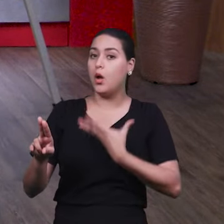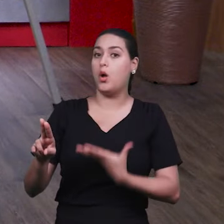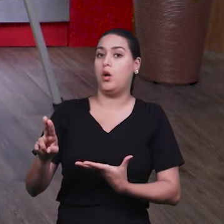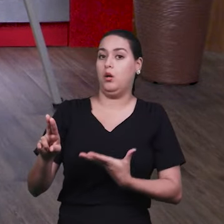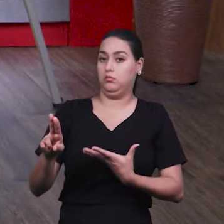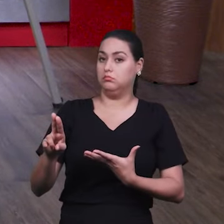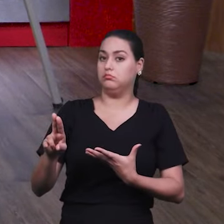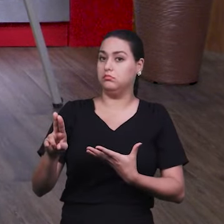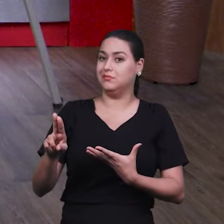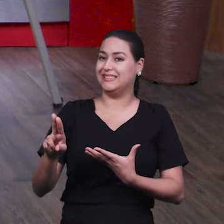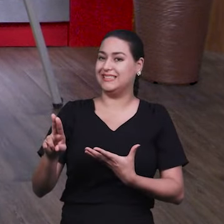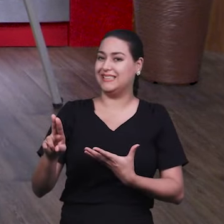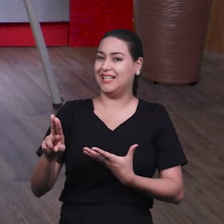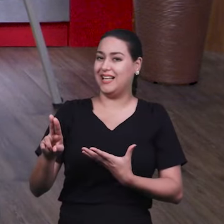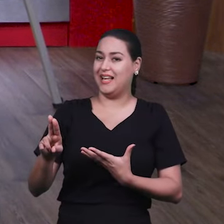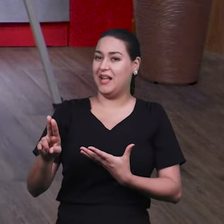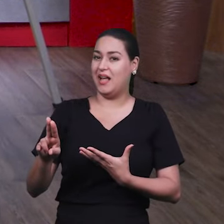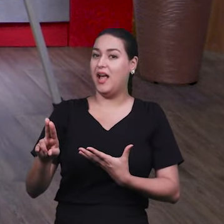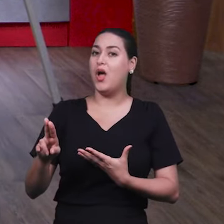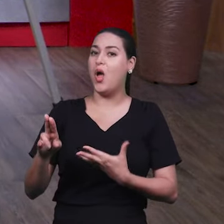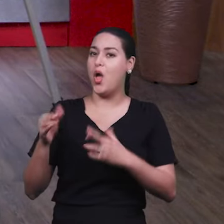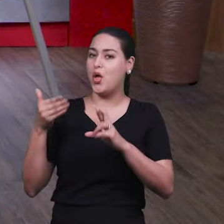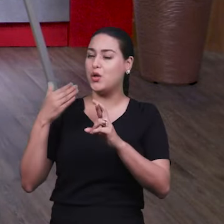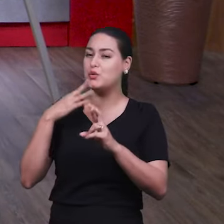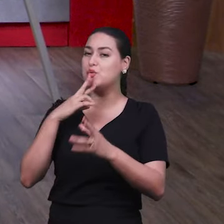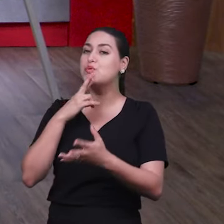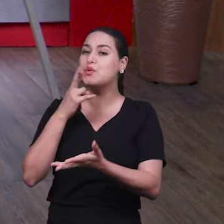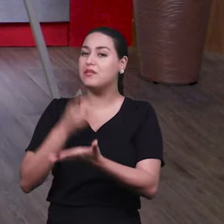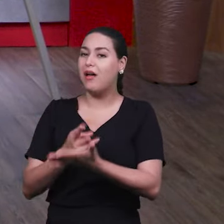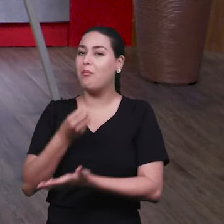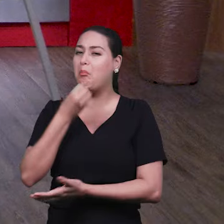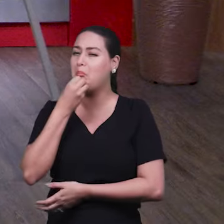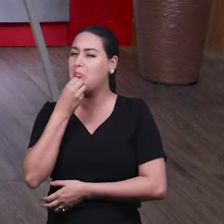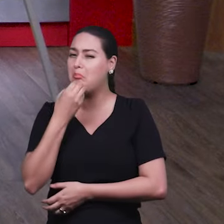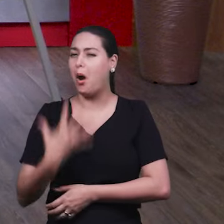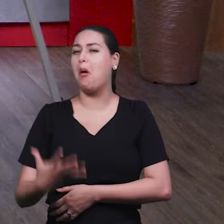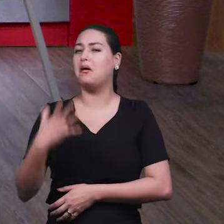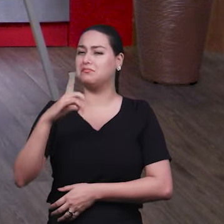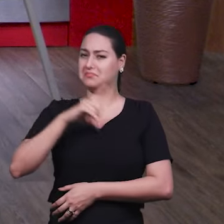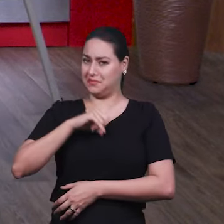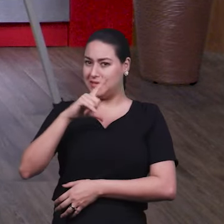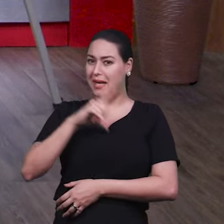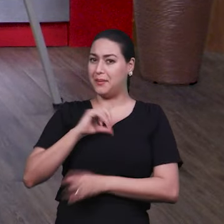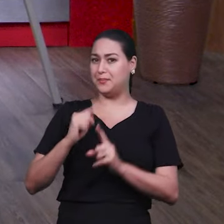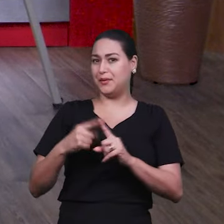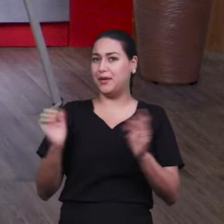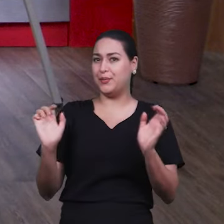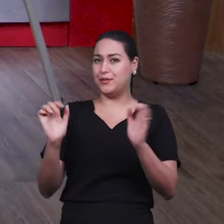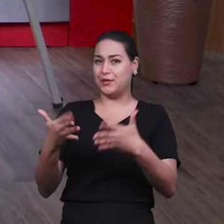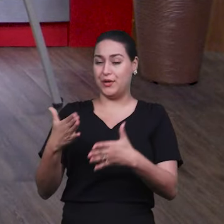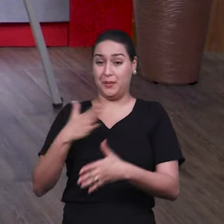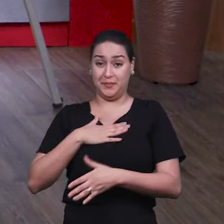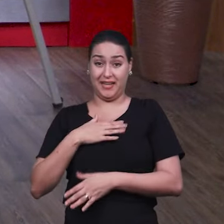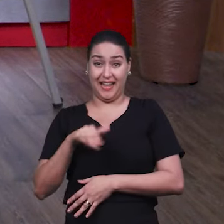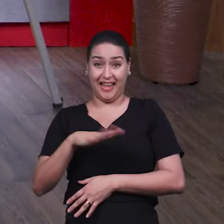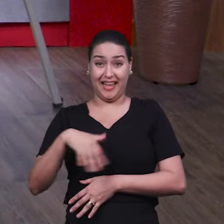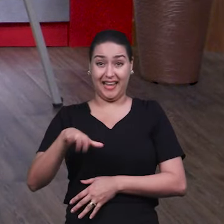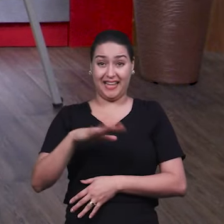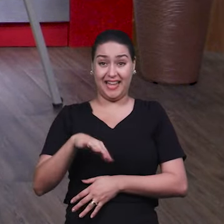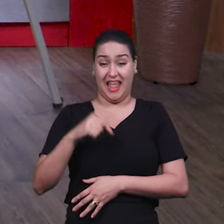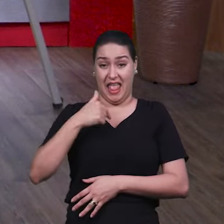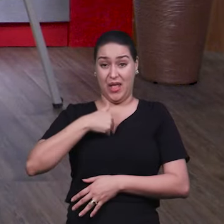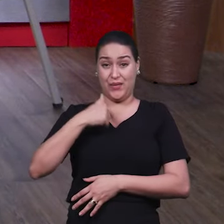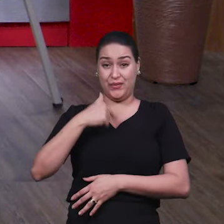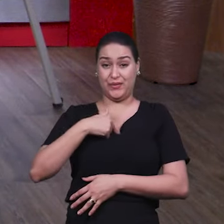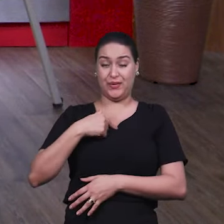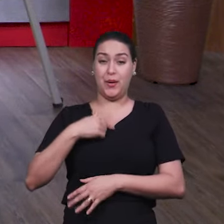muitos benefícios para trazer, para facilitar, porque é o objetivo mesmo. É a minha área, né? Eu sou mestre em informática,